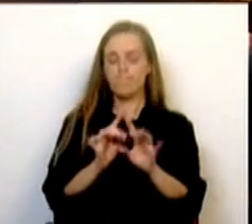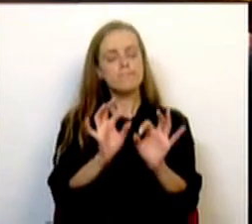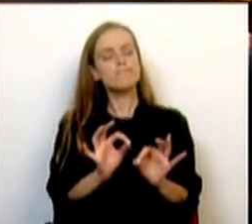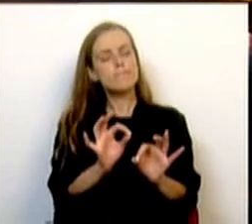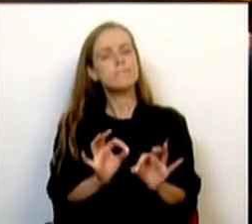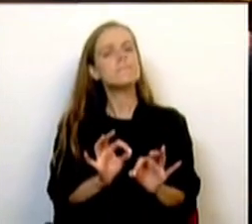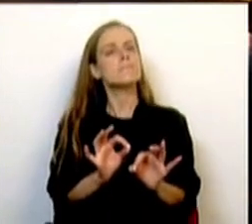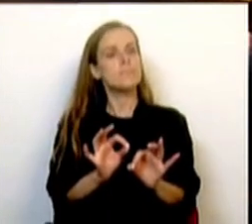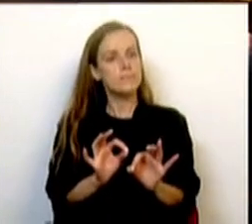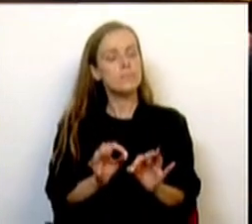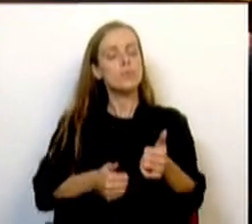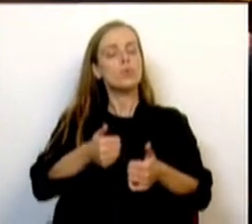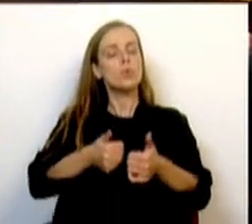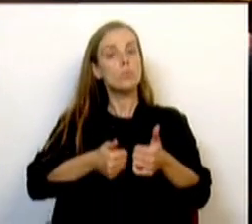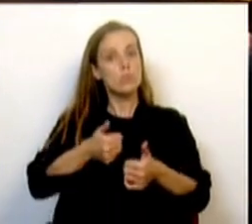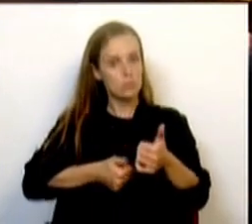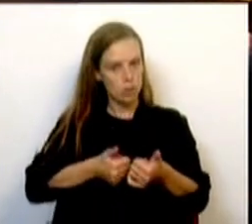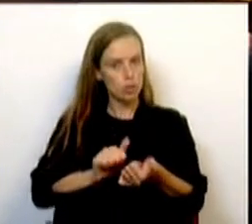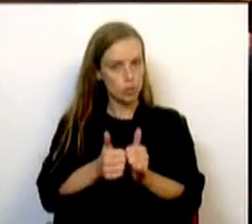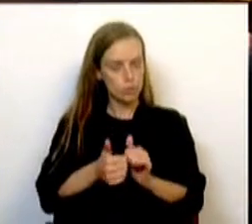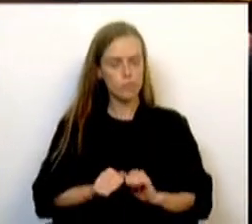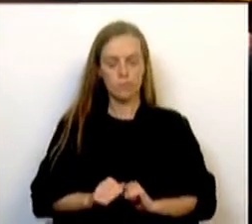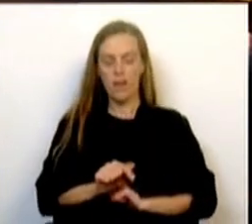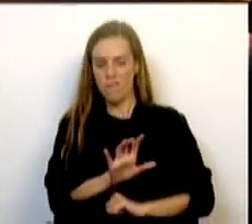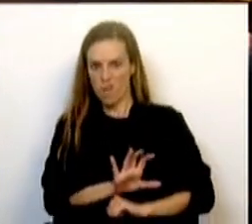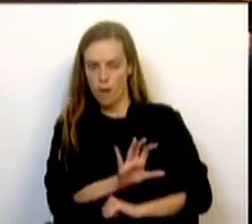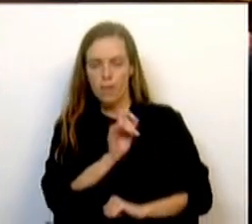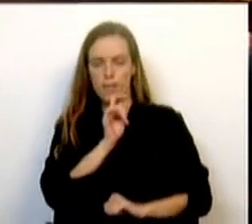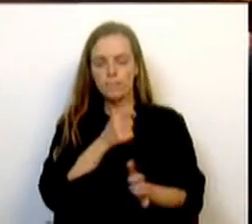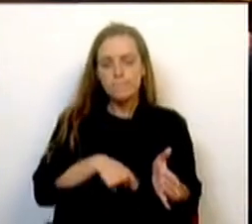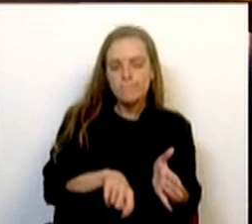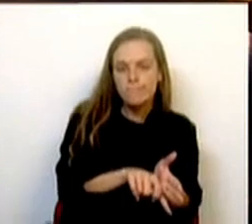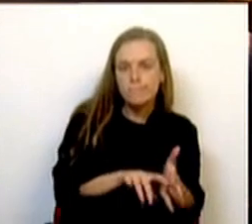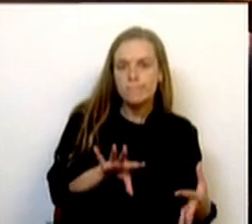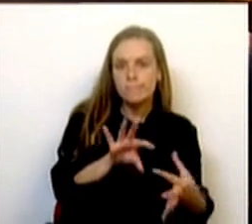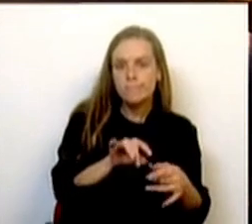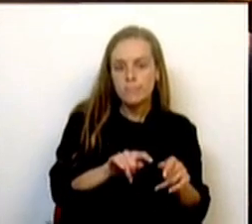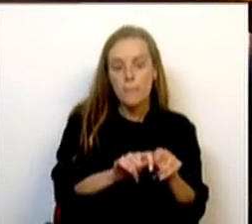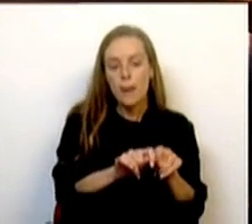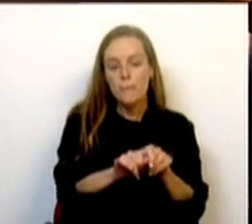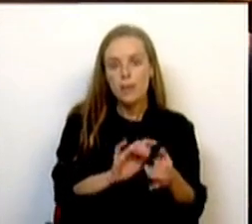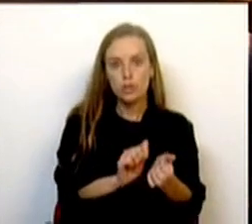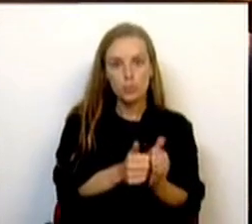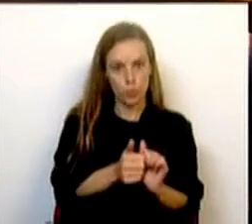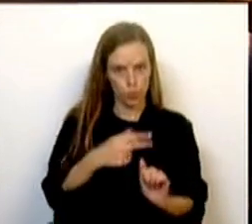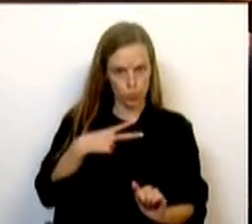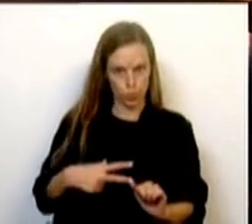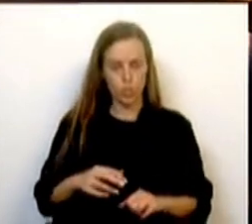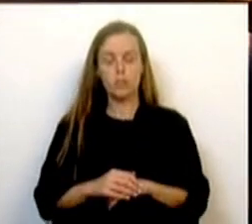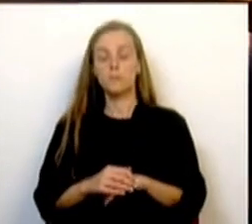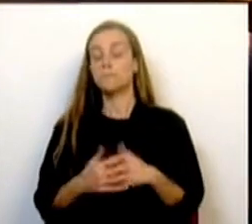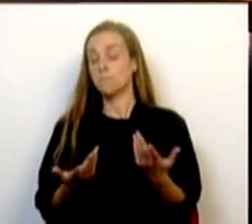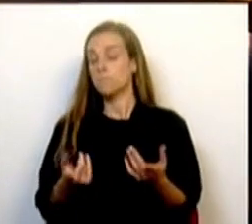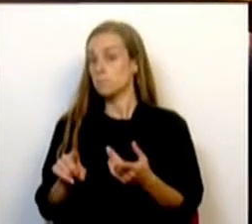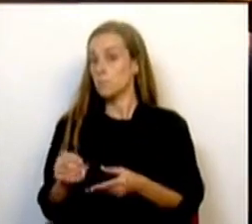Manipulação das Competições Desportivas. Um mecanismo que responda às ameaças que pairam sobre o desporto português. Ou ainda,